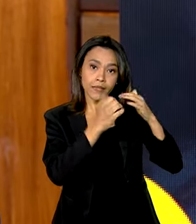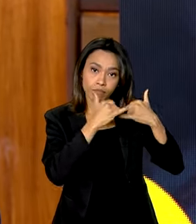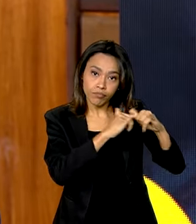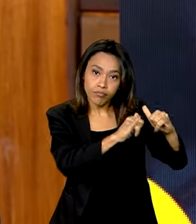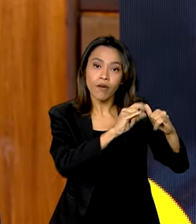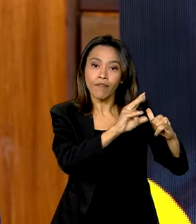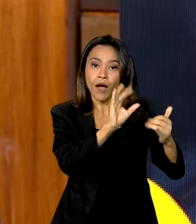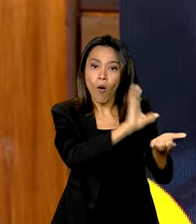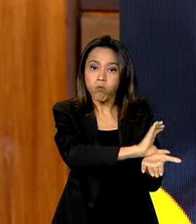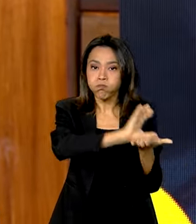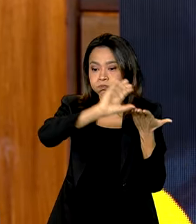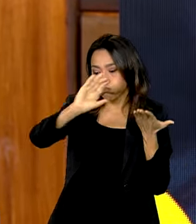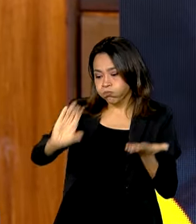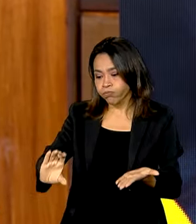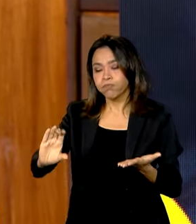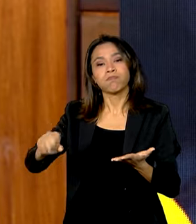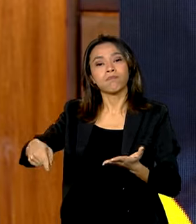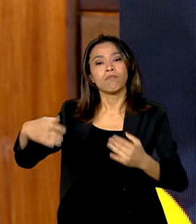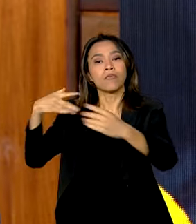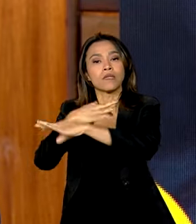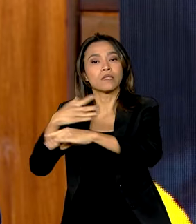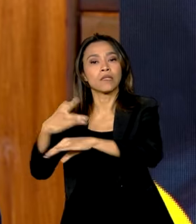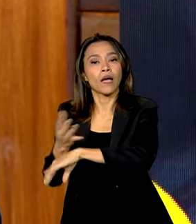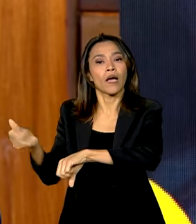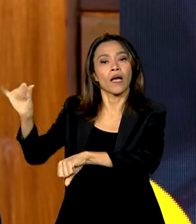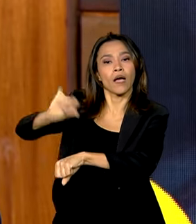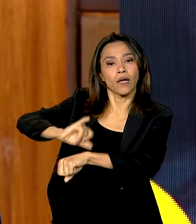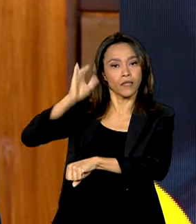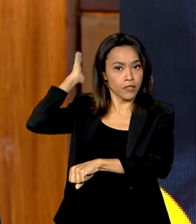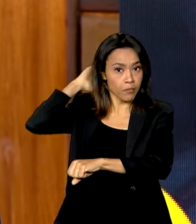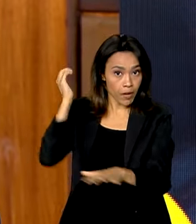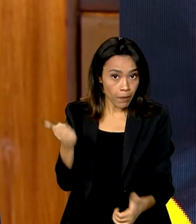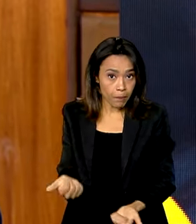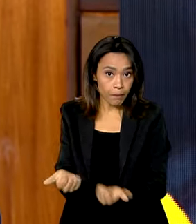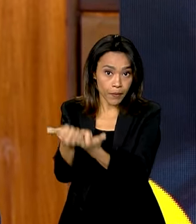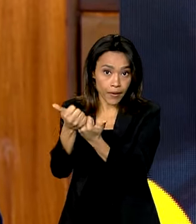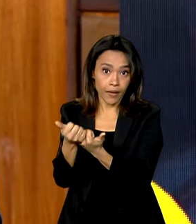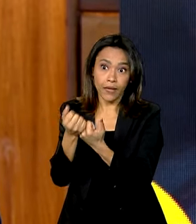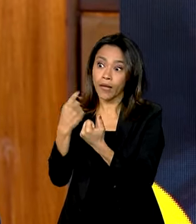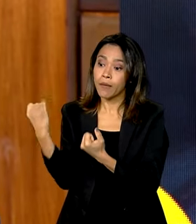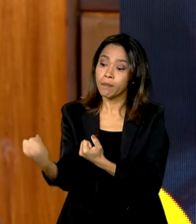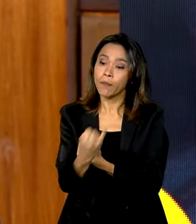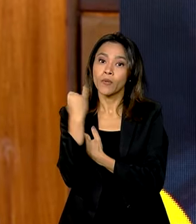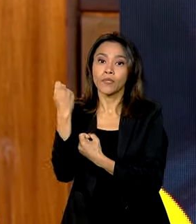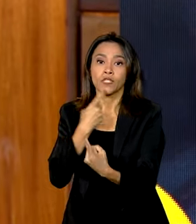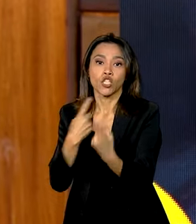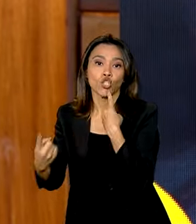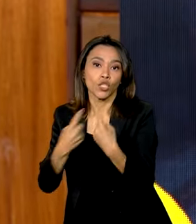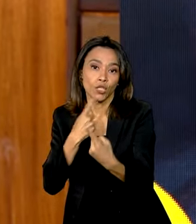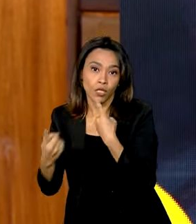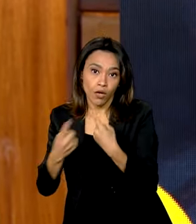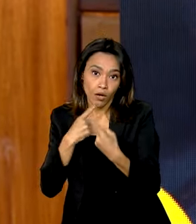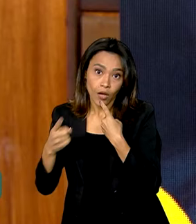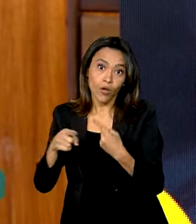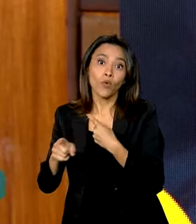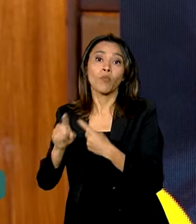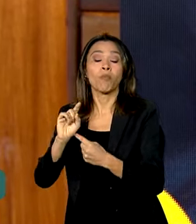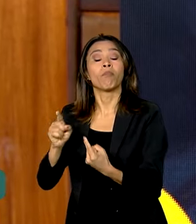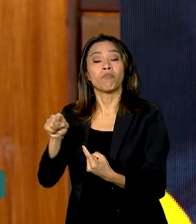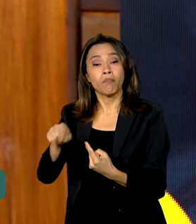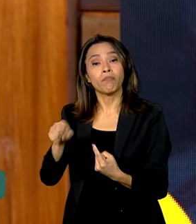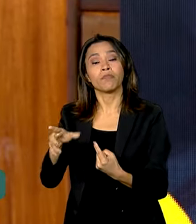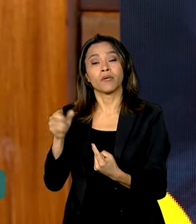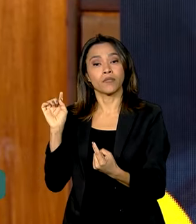de Belém para colher a COP, consciente da relevância desse diálogo para o destino do nosso planeta. É